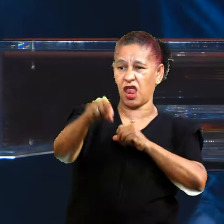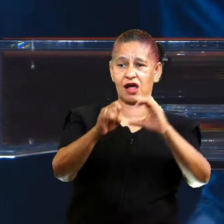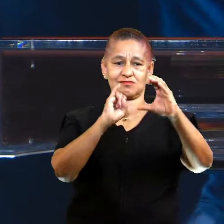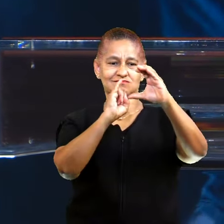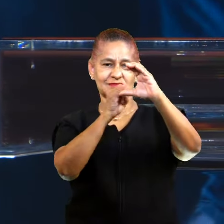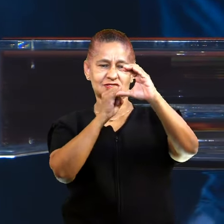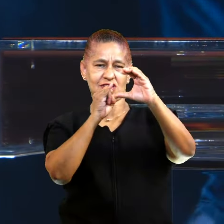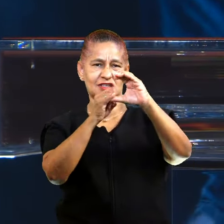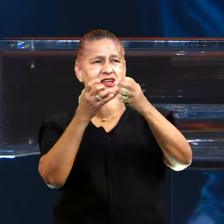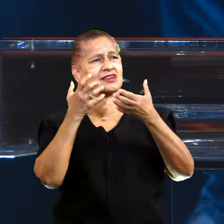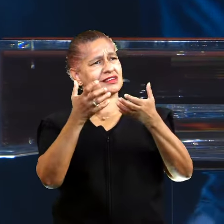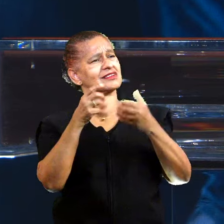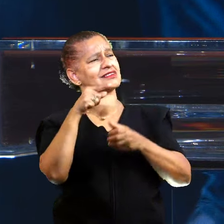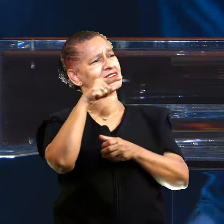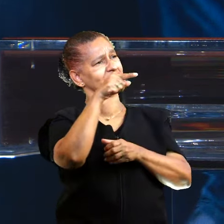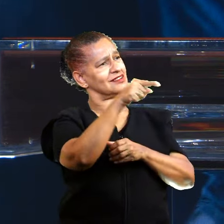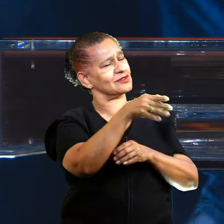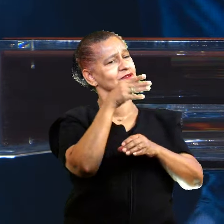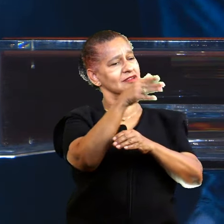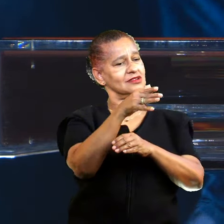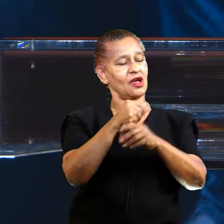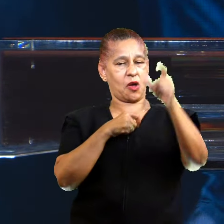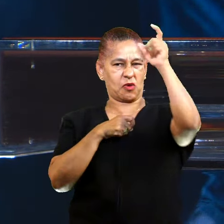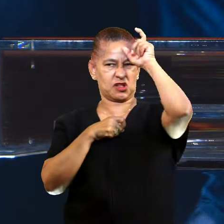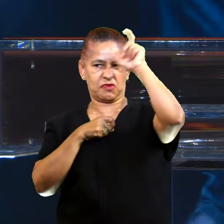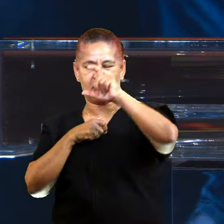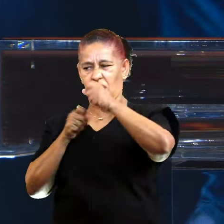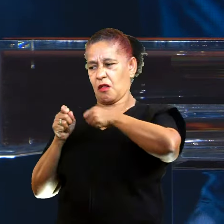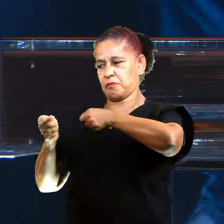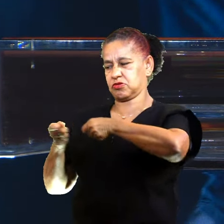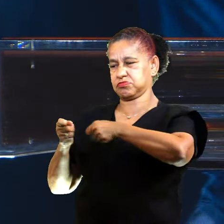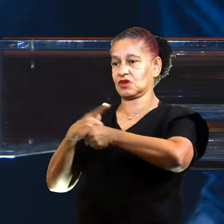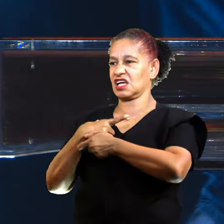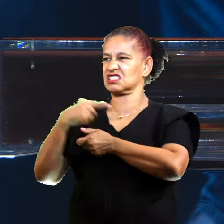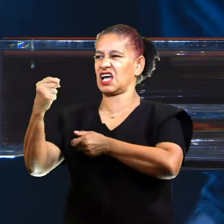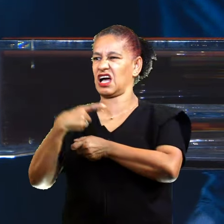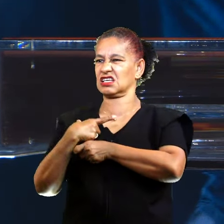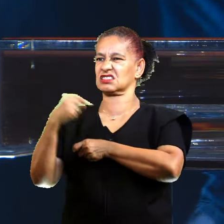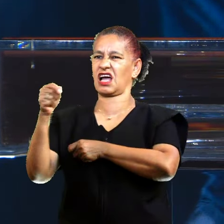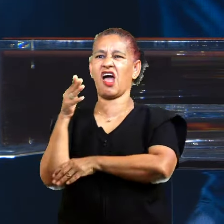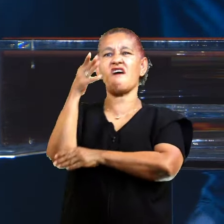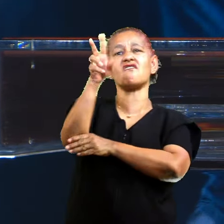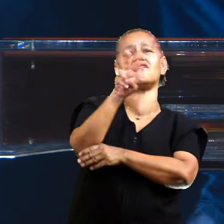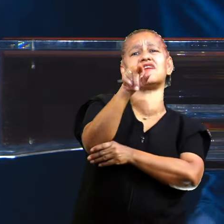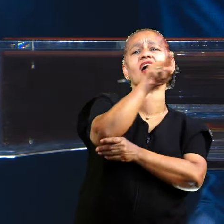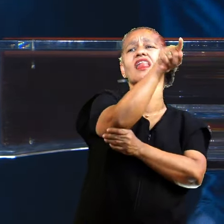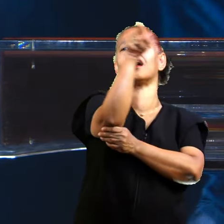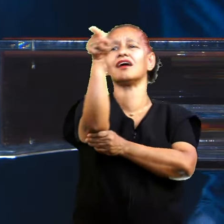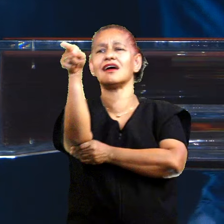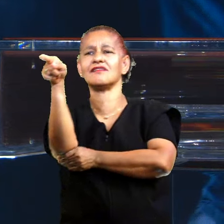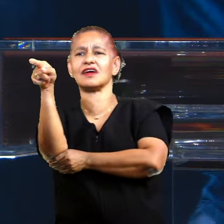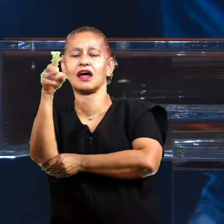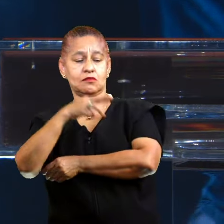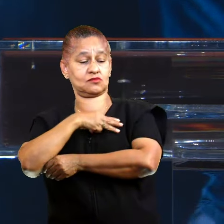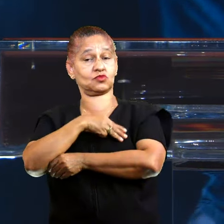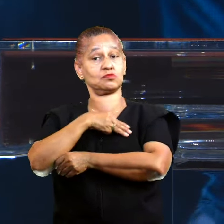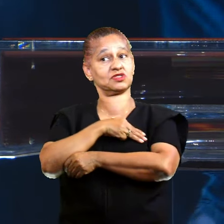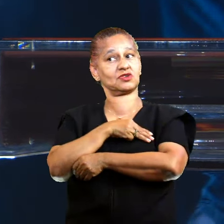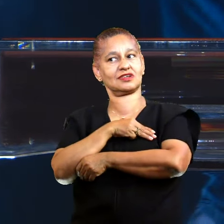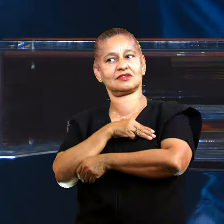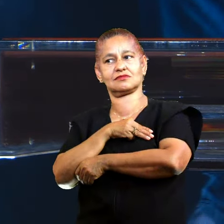eu, querendo participar, o inimigo colocava no meu coração. Sai do projeto e vai lá. Vai participar do missionar.